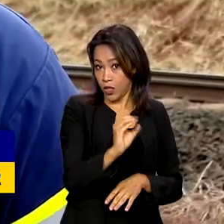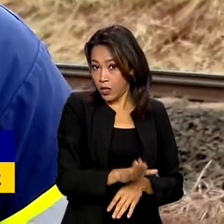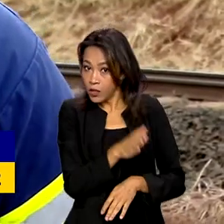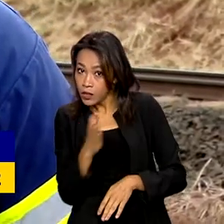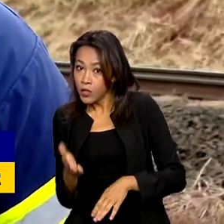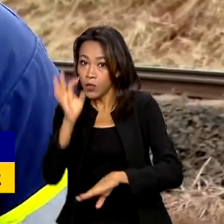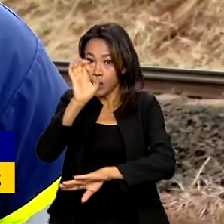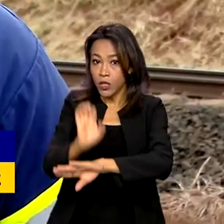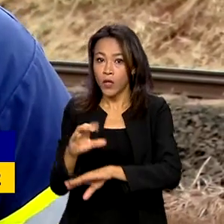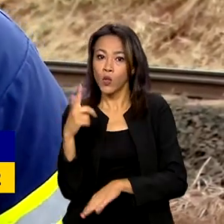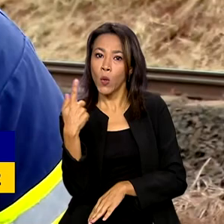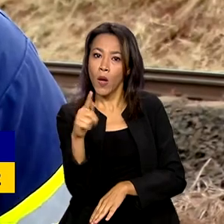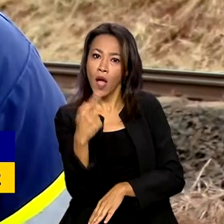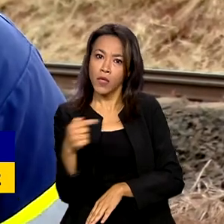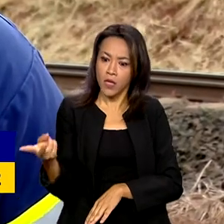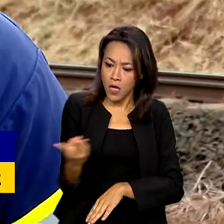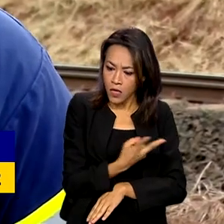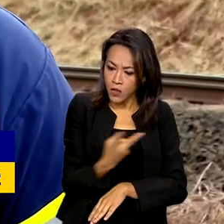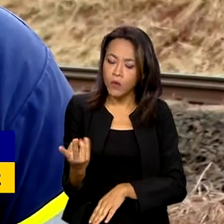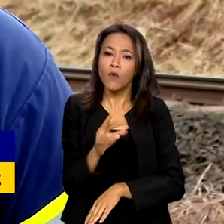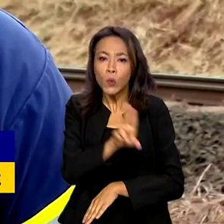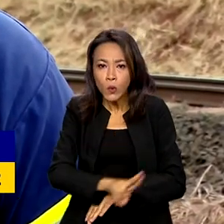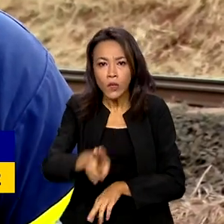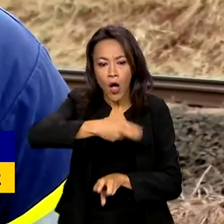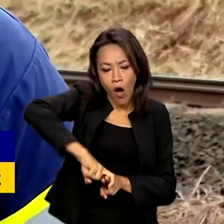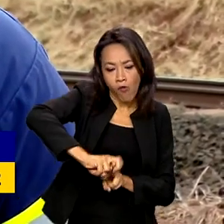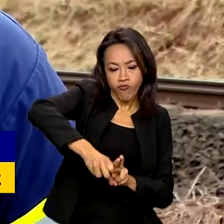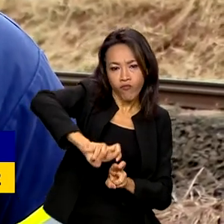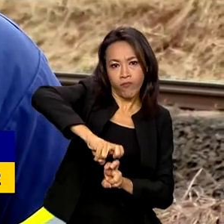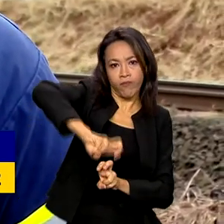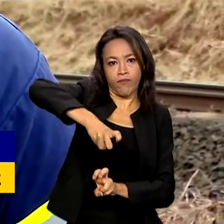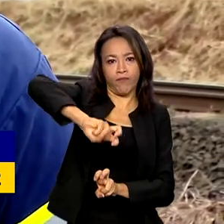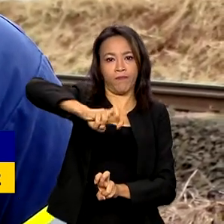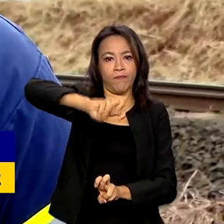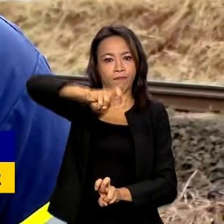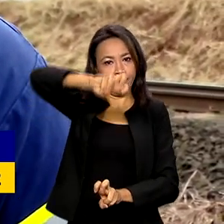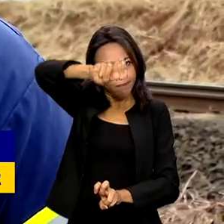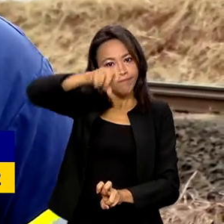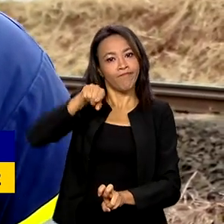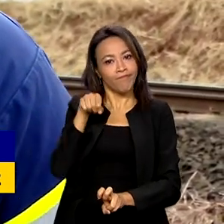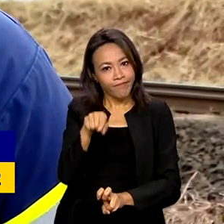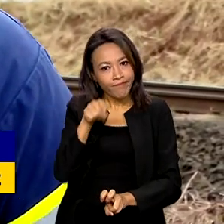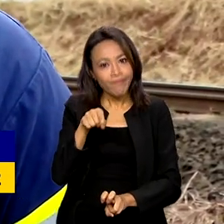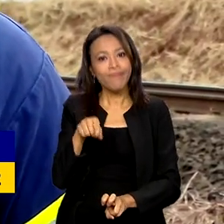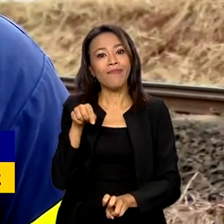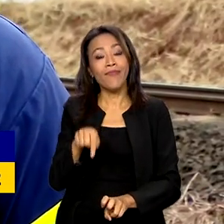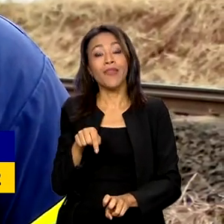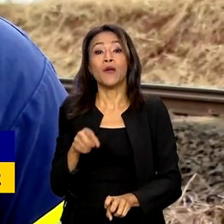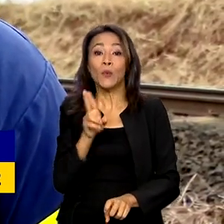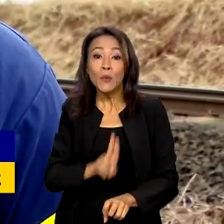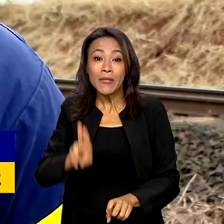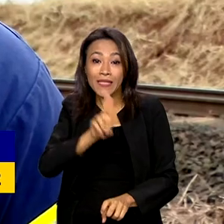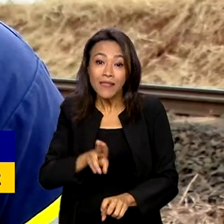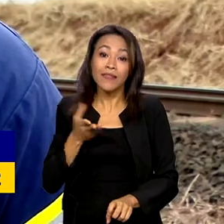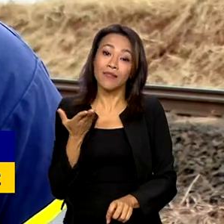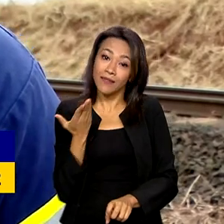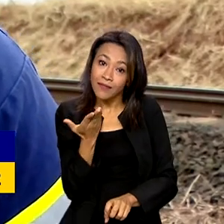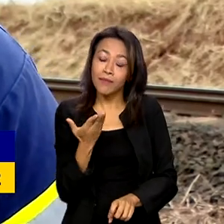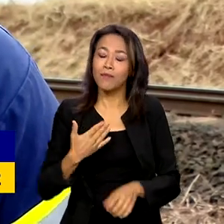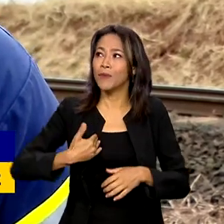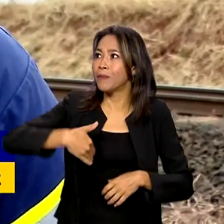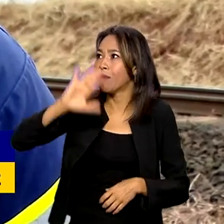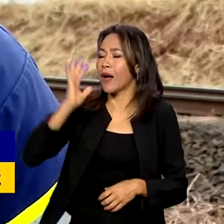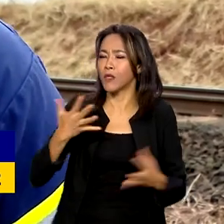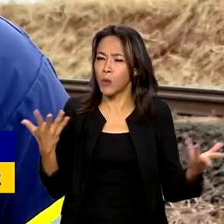pra poder viabilizar a exportação desses produtos pelo Porto de Santos via ferrovia, trazendo muito